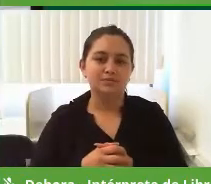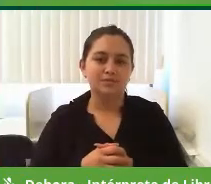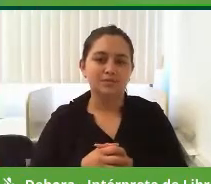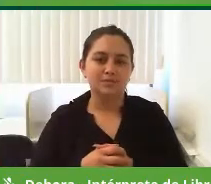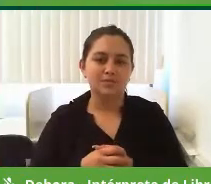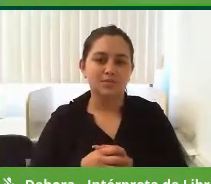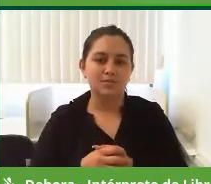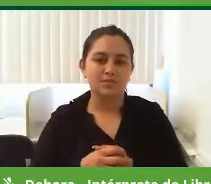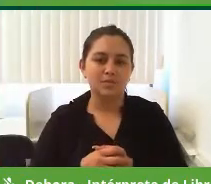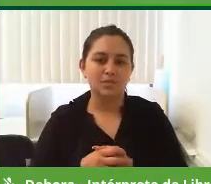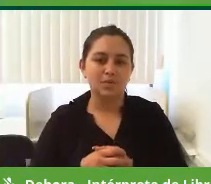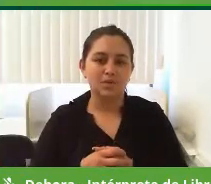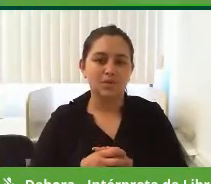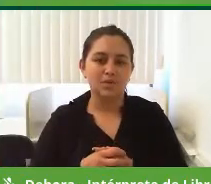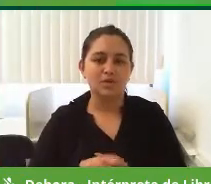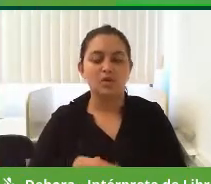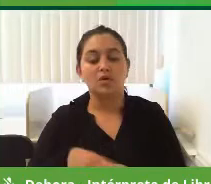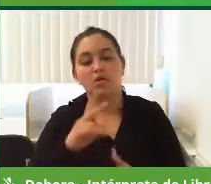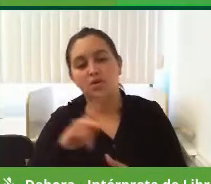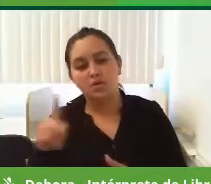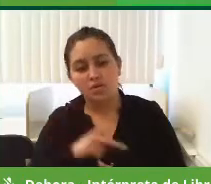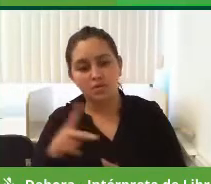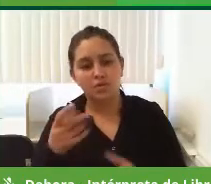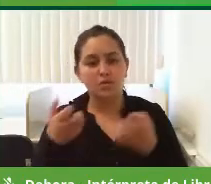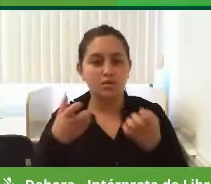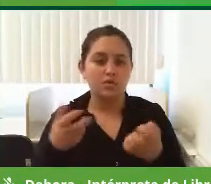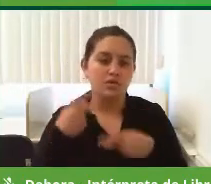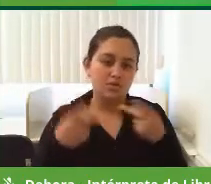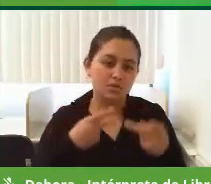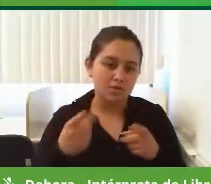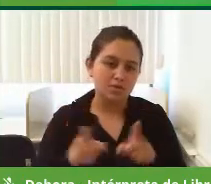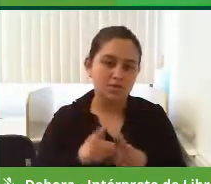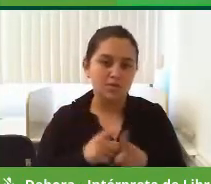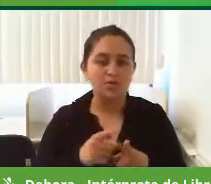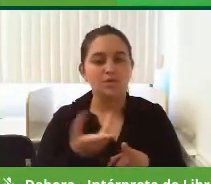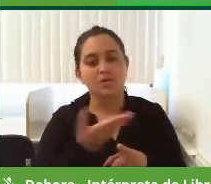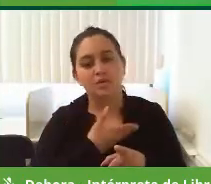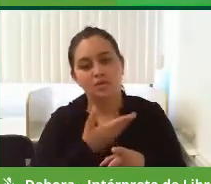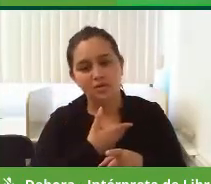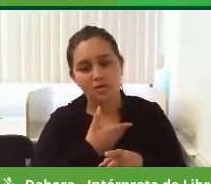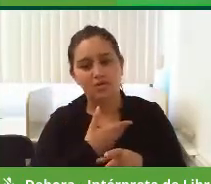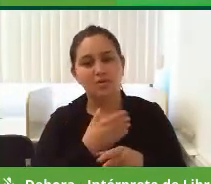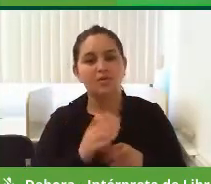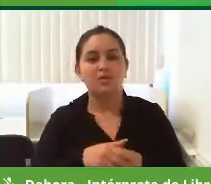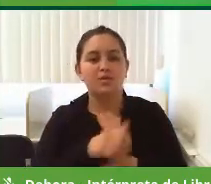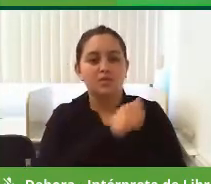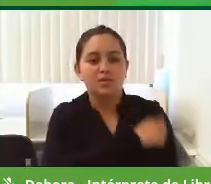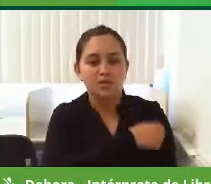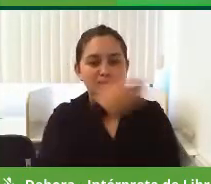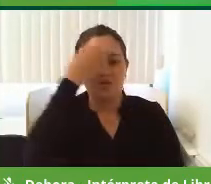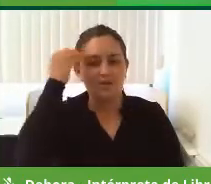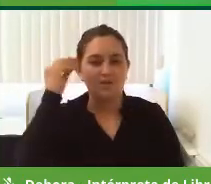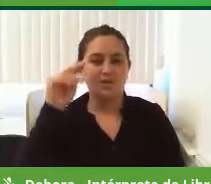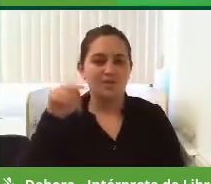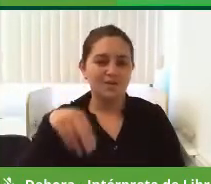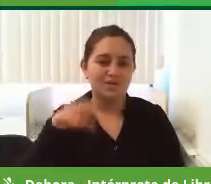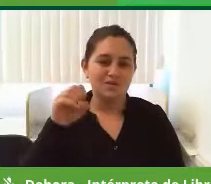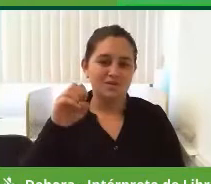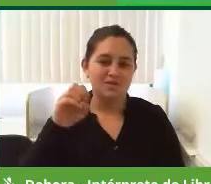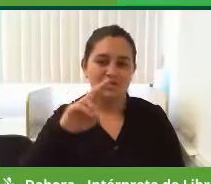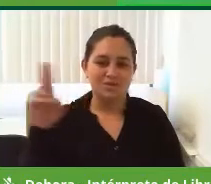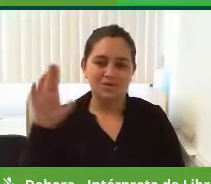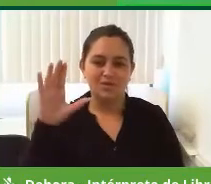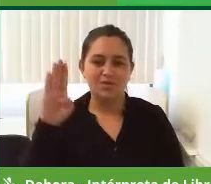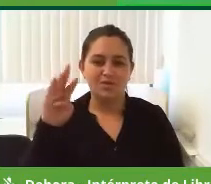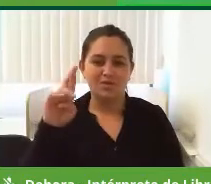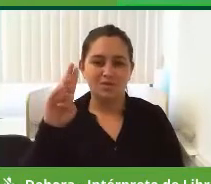Bom, professor Eduardo, quer dizer, para ser assim, eu ia ao nosso acadêmico ali, esqueci qual o nome dele, Bruno, o